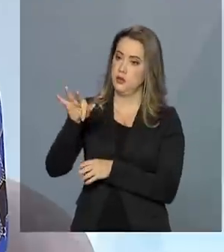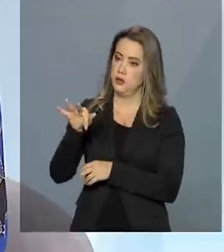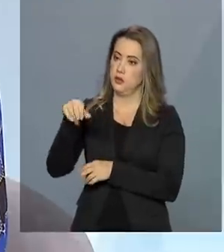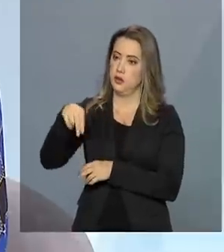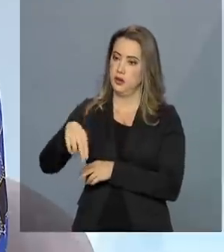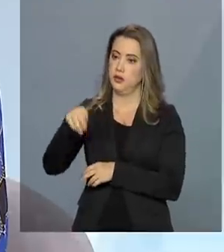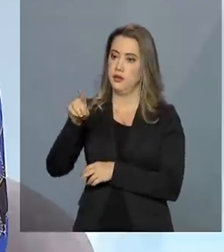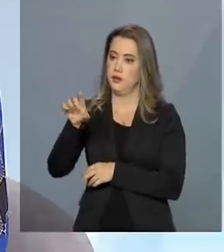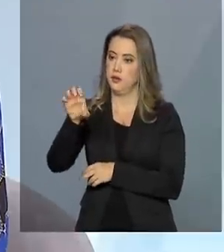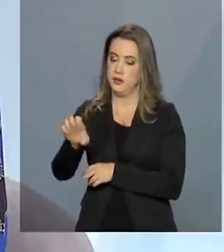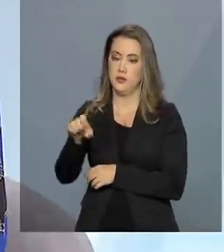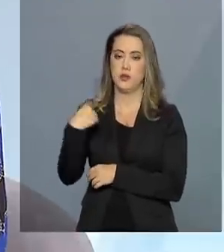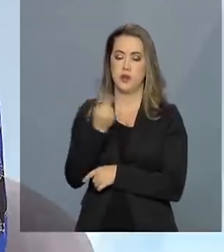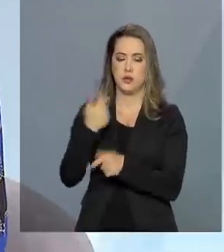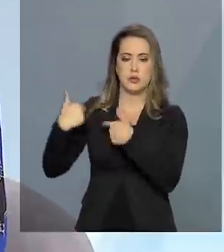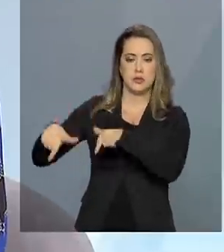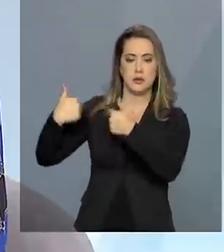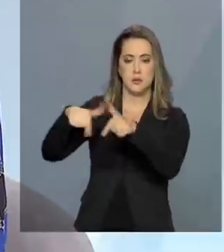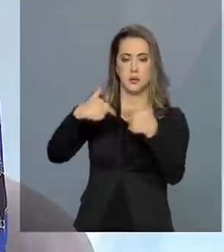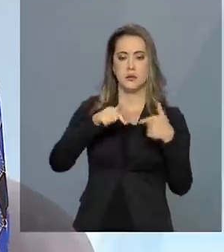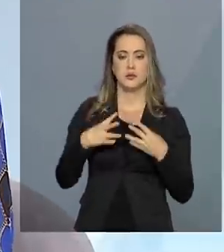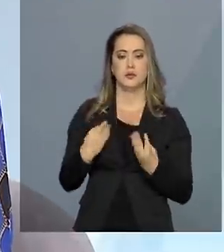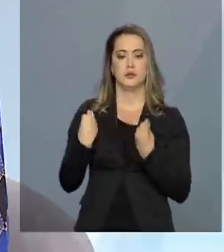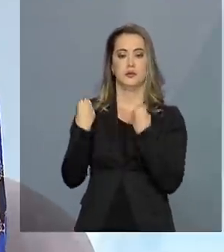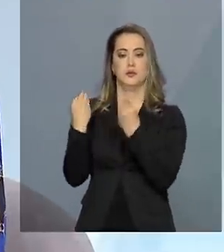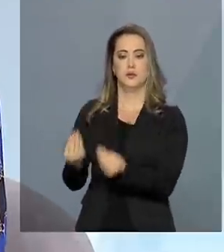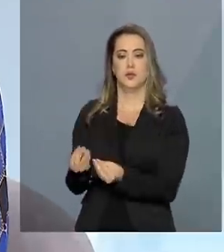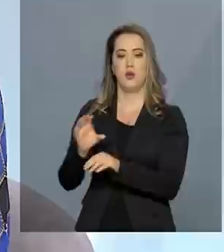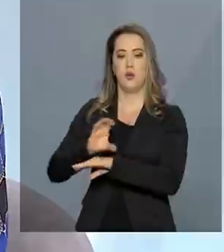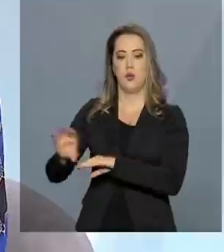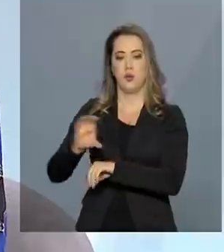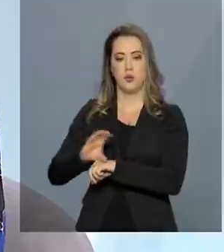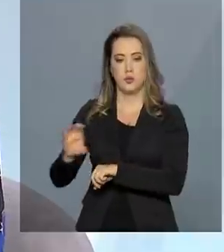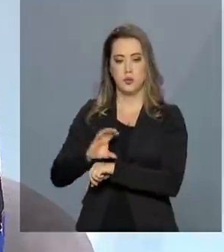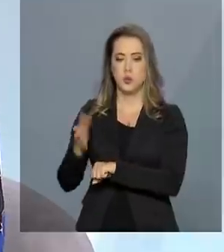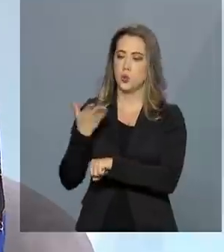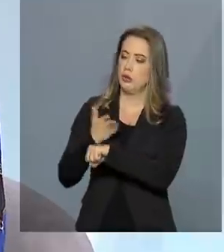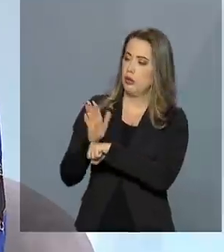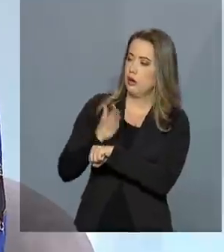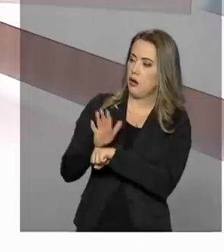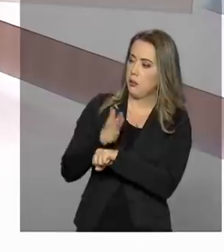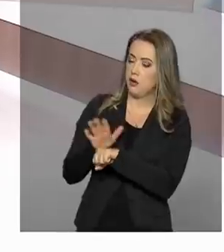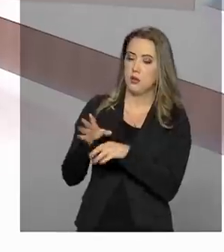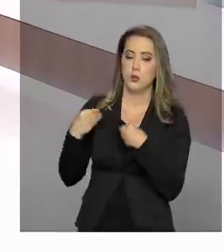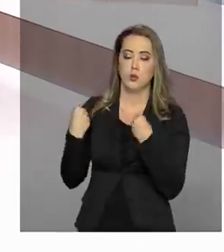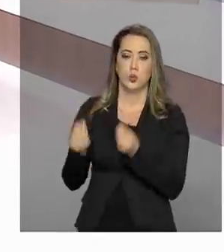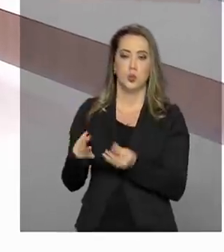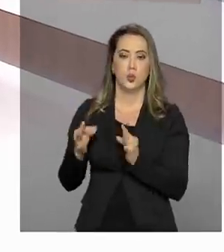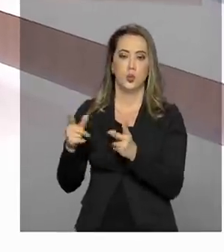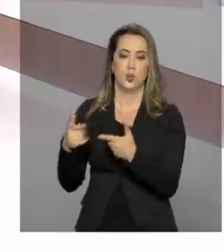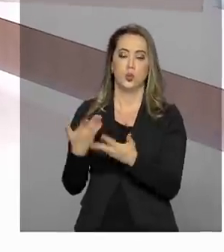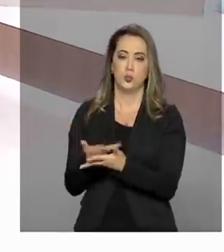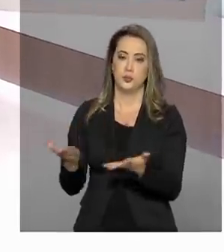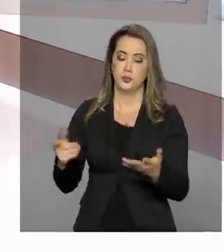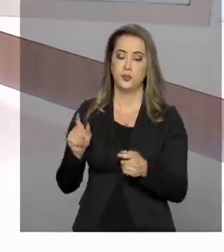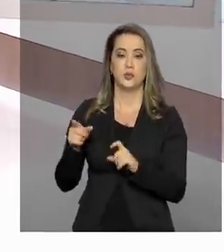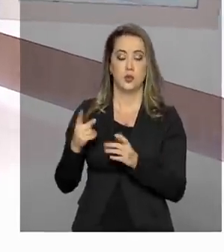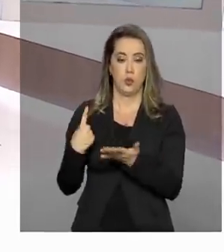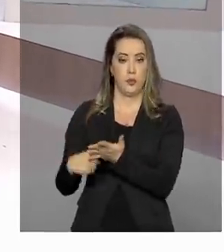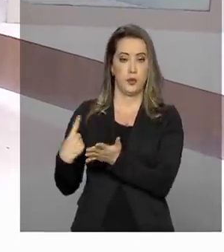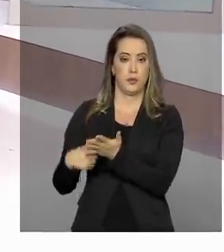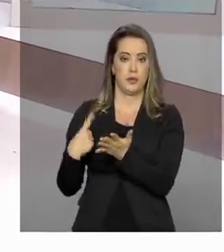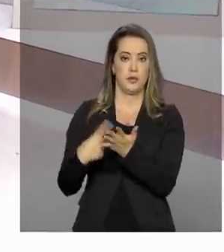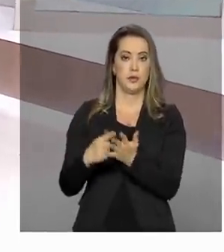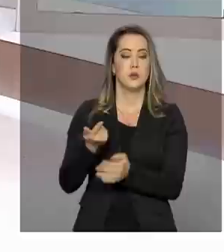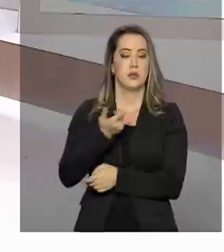empenhados em disponibilizar cursos, capacitação. Então, a gente tem esse compromisso